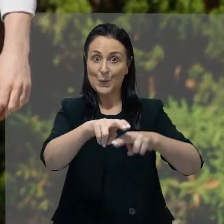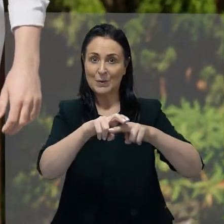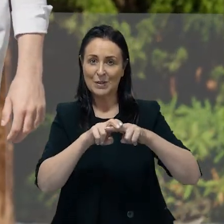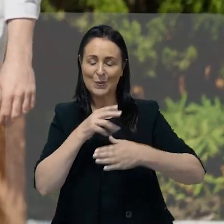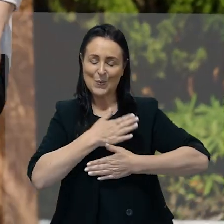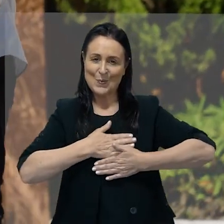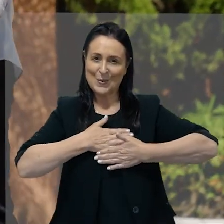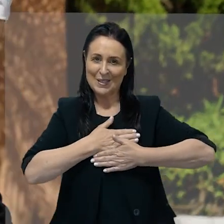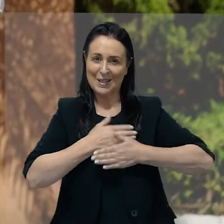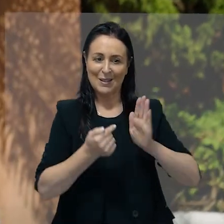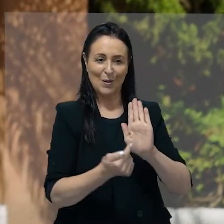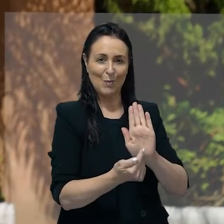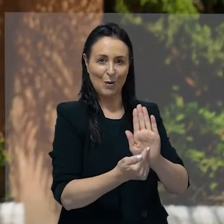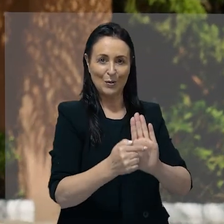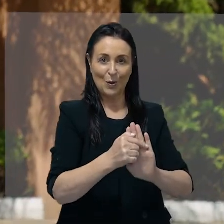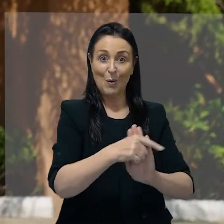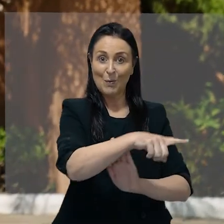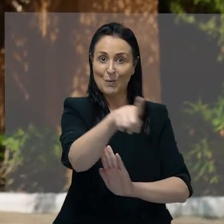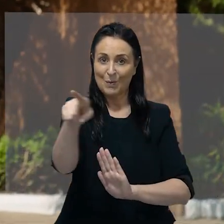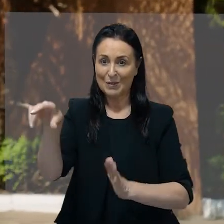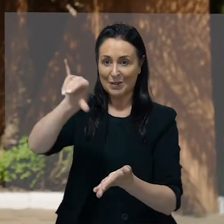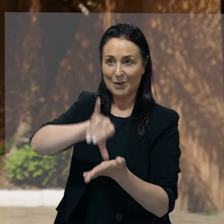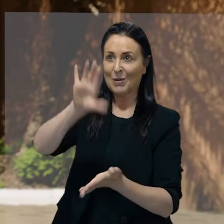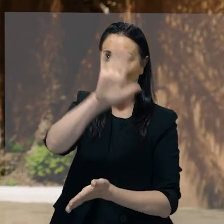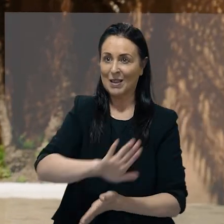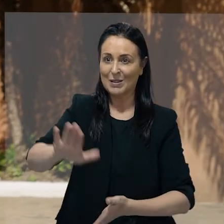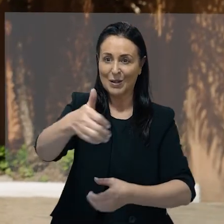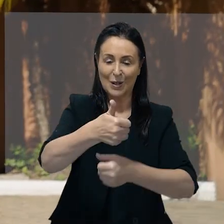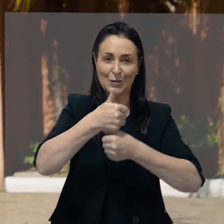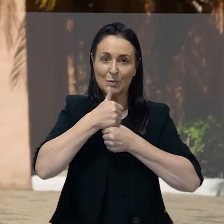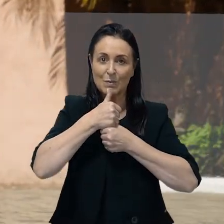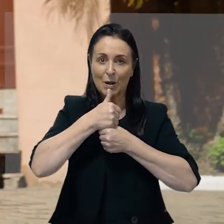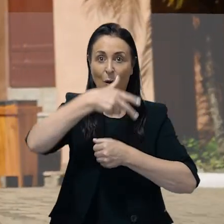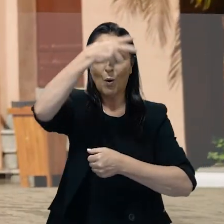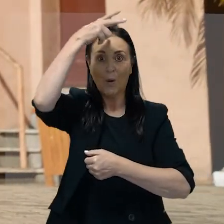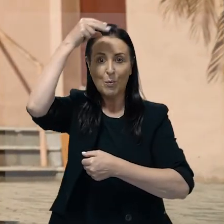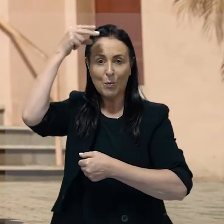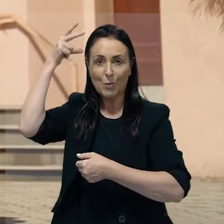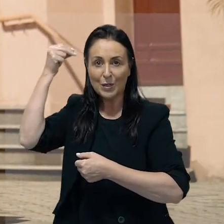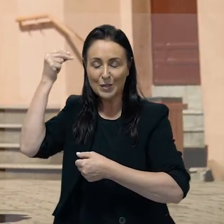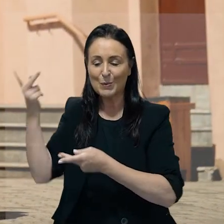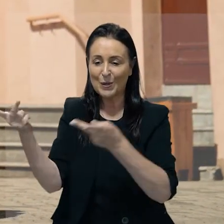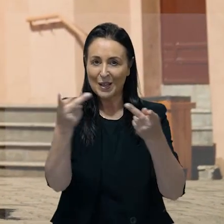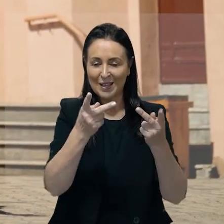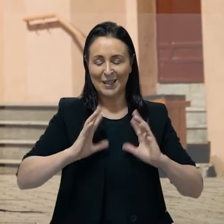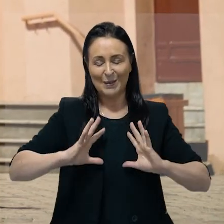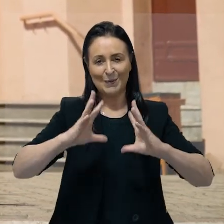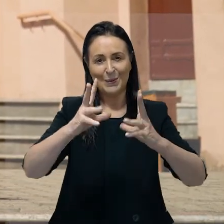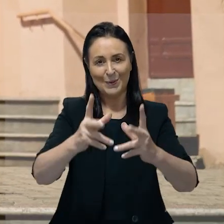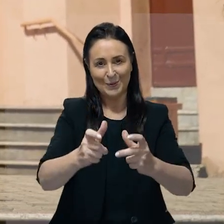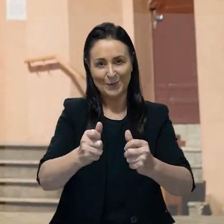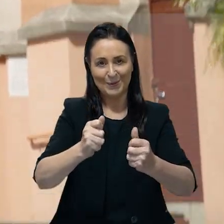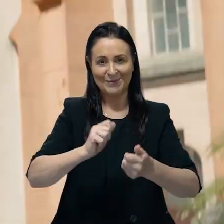Por isso, é com prazer que apresento a vocês a capital nacional do chimarrão, um município que acolhe a todos, de braços sempre